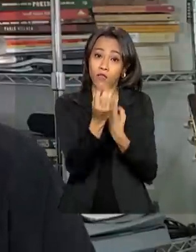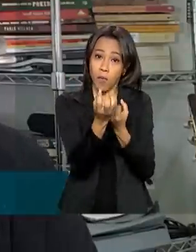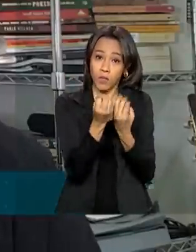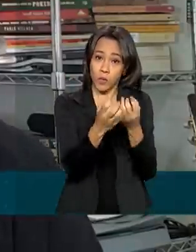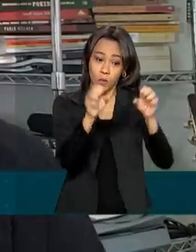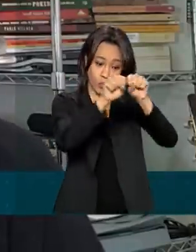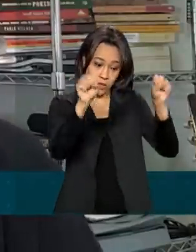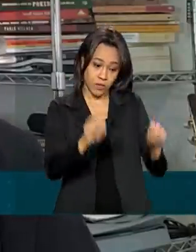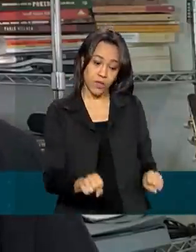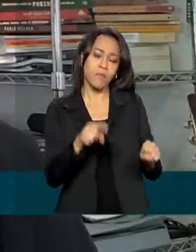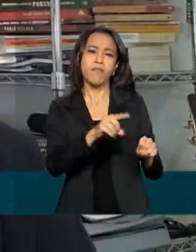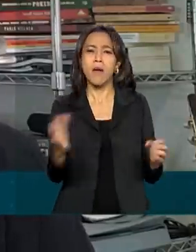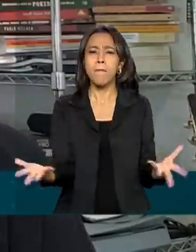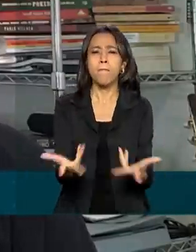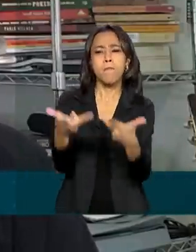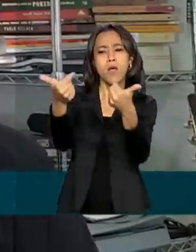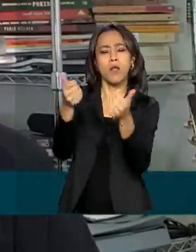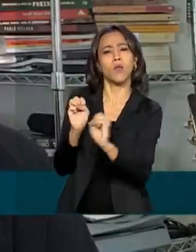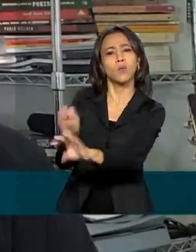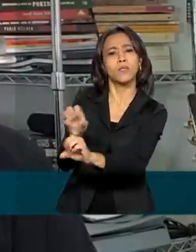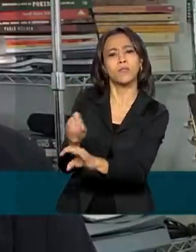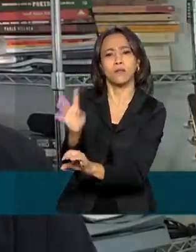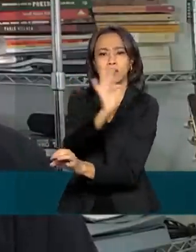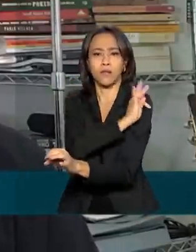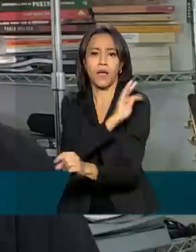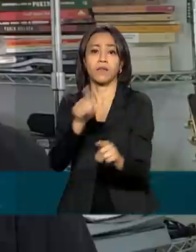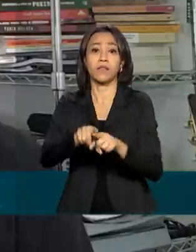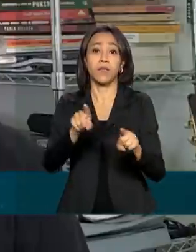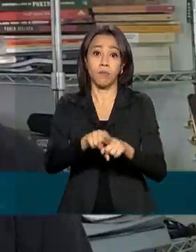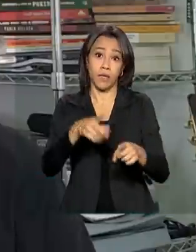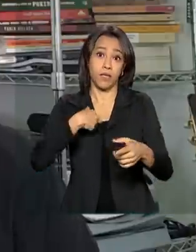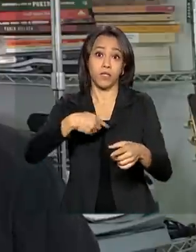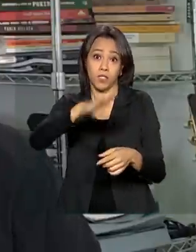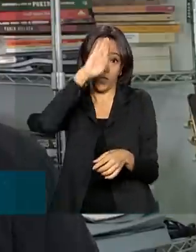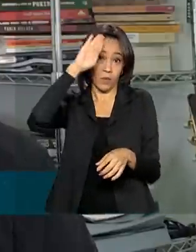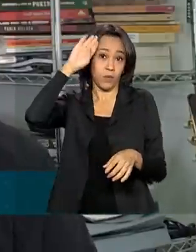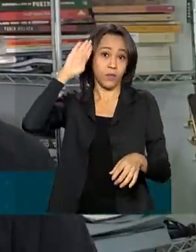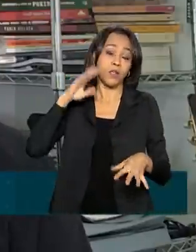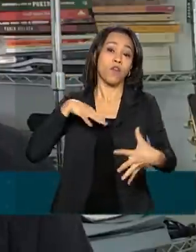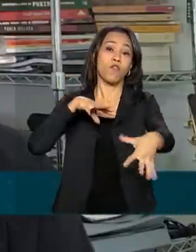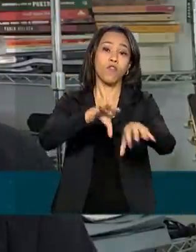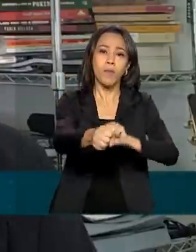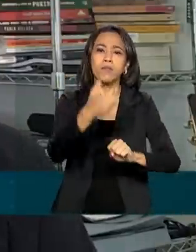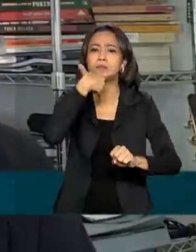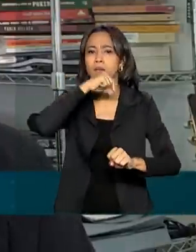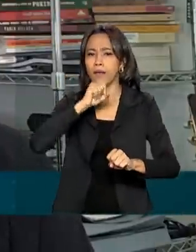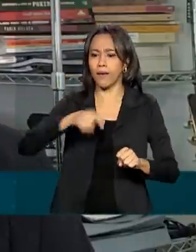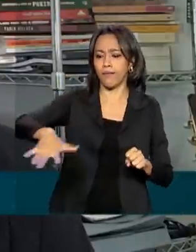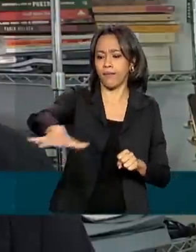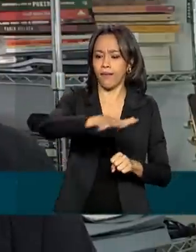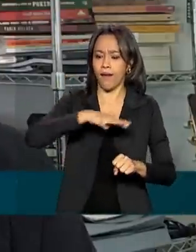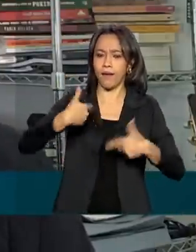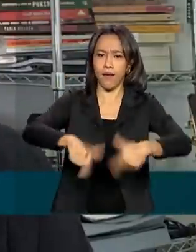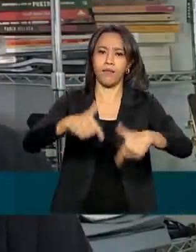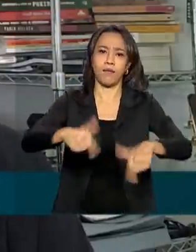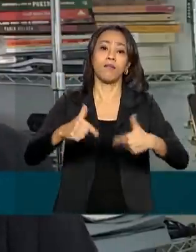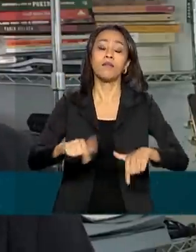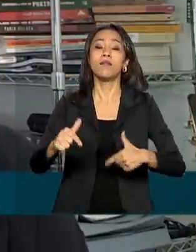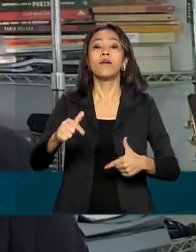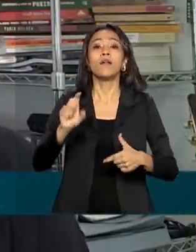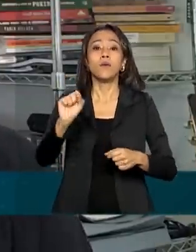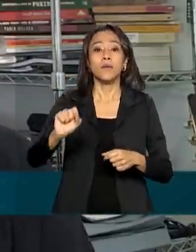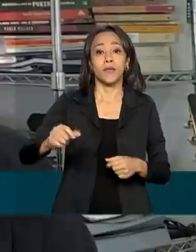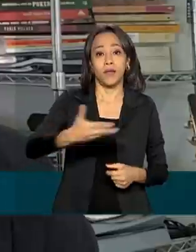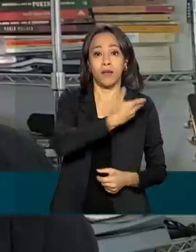melhoria dos cursos técnicos e de graduação em saúde, especialmente na formação de quem atua nos serviços públicos. E com